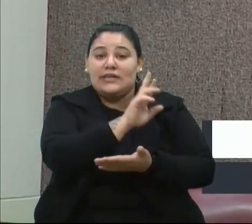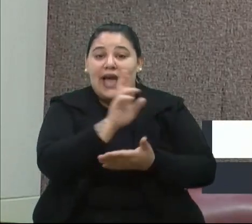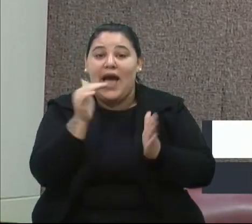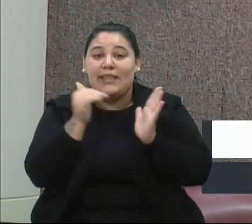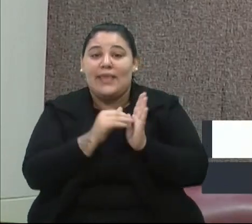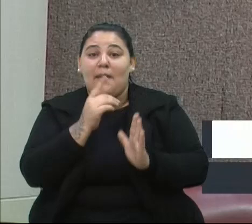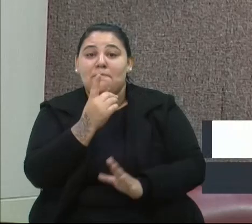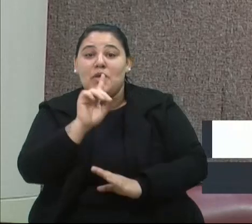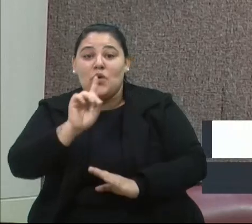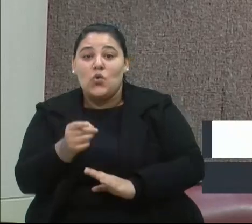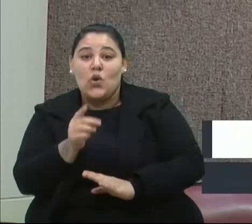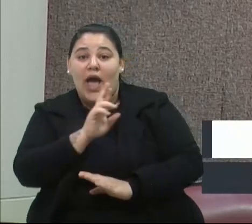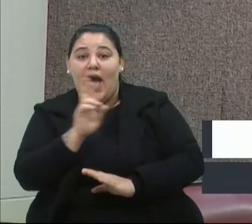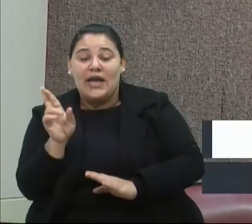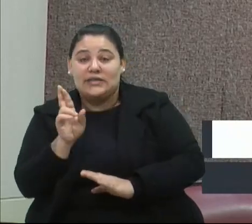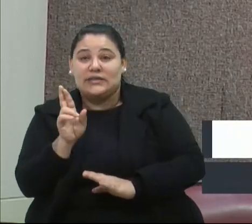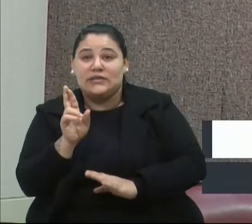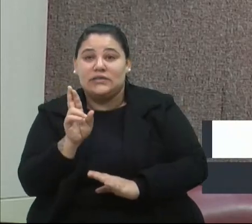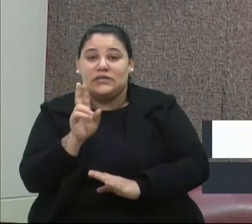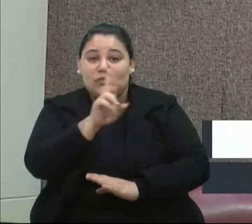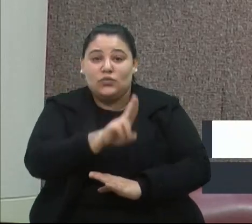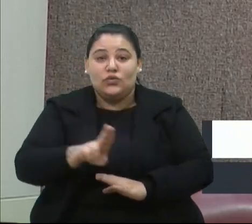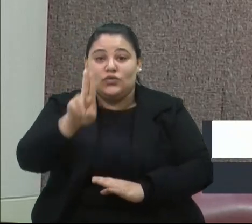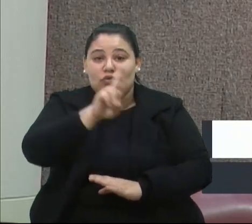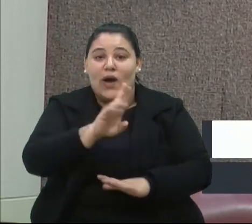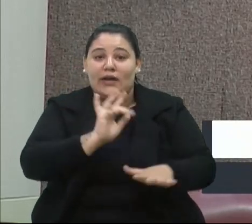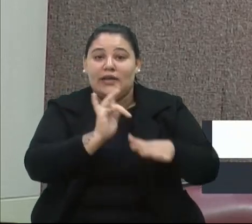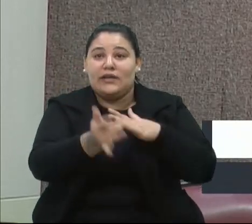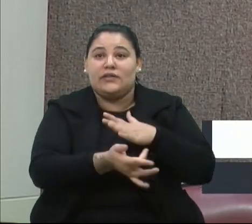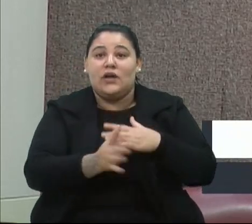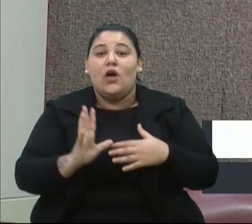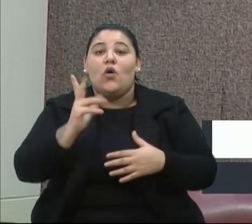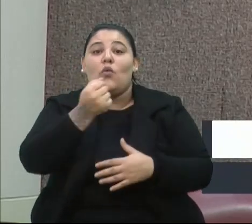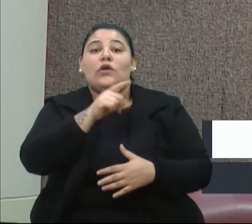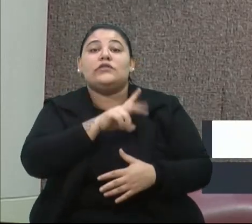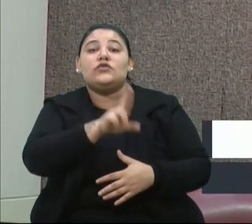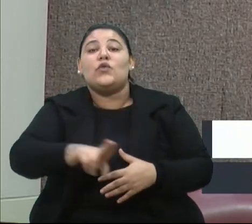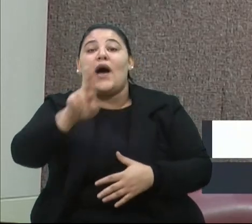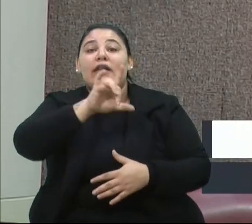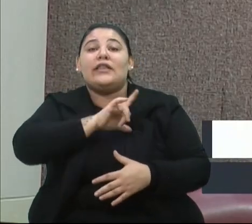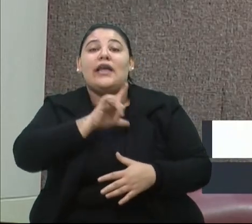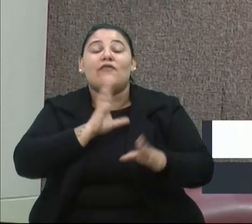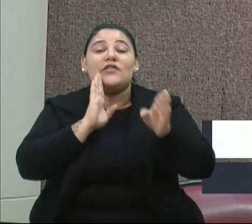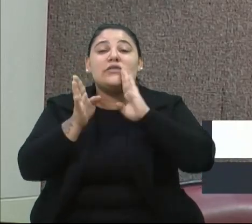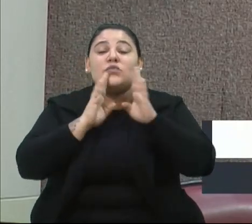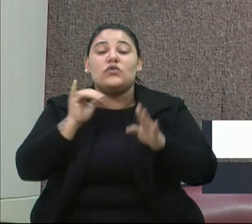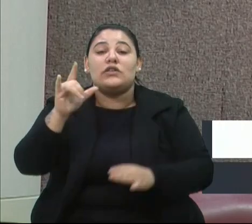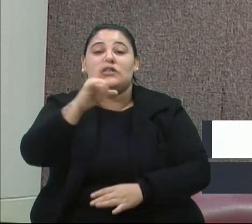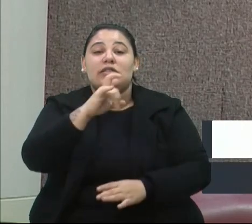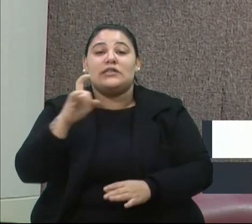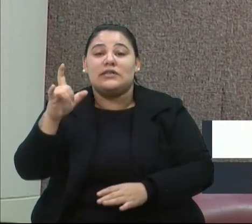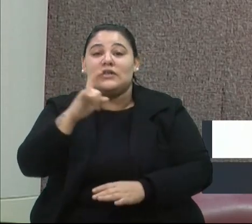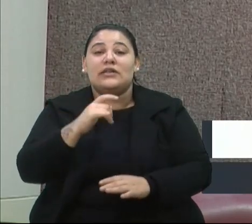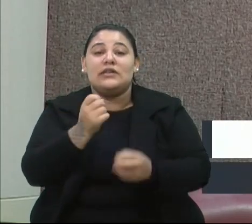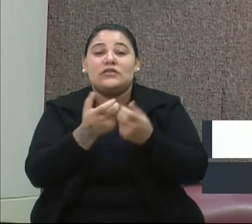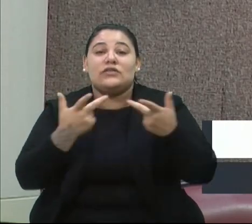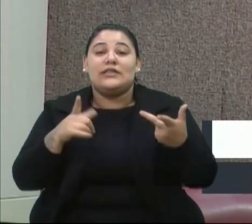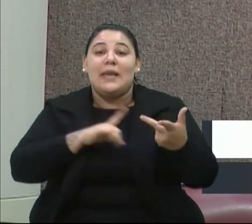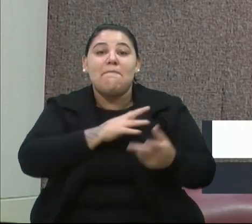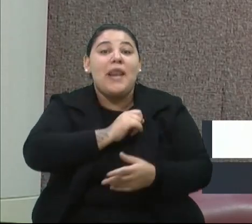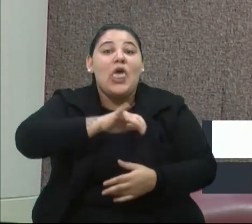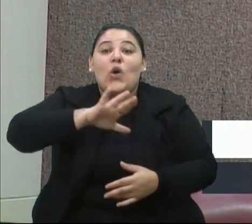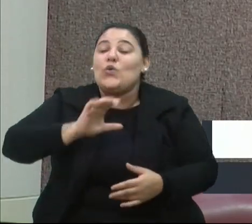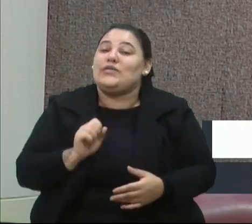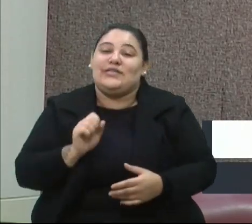por usuário cadastrado na plataforma. Quantos usuários têm o Facebook, Instagram, TikTok no Brasil? São milhões.